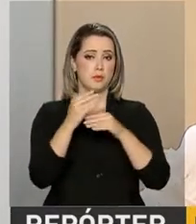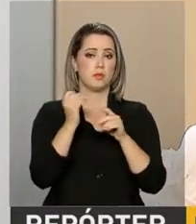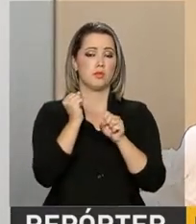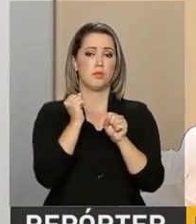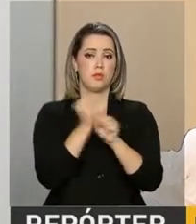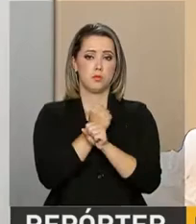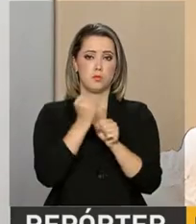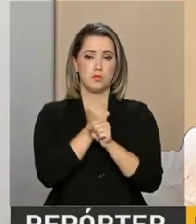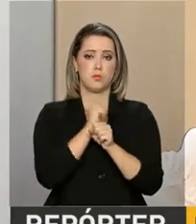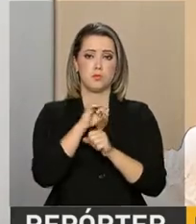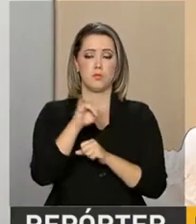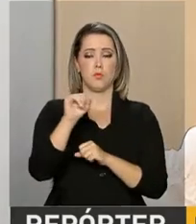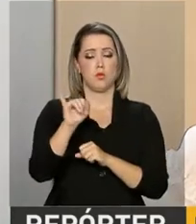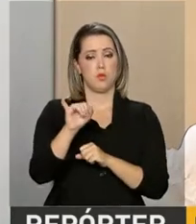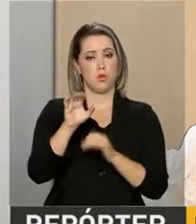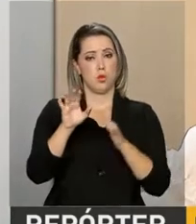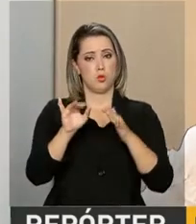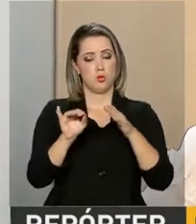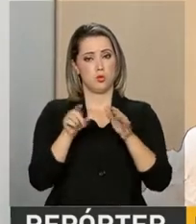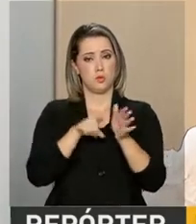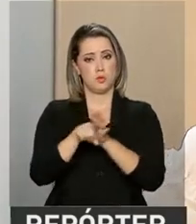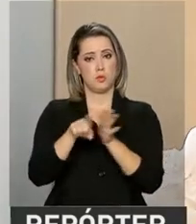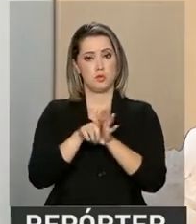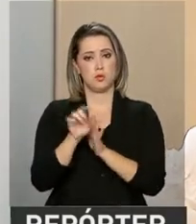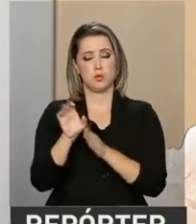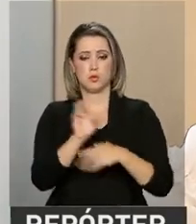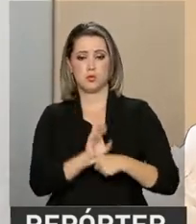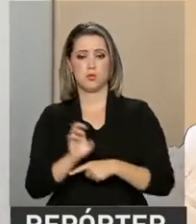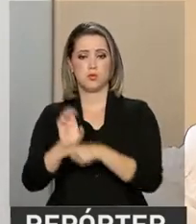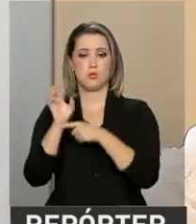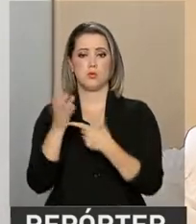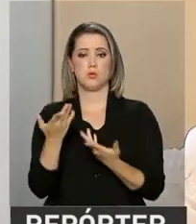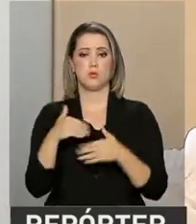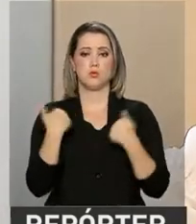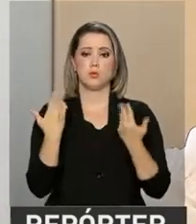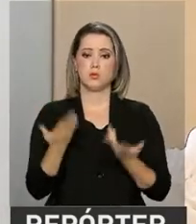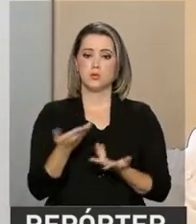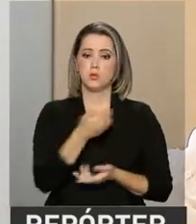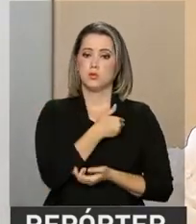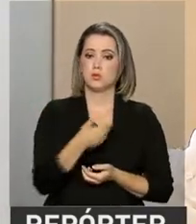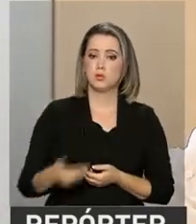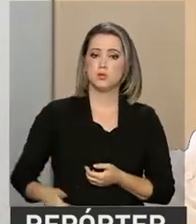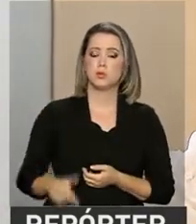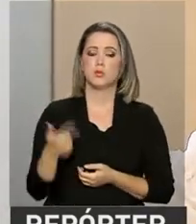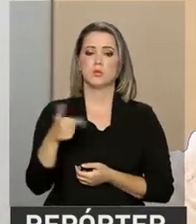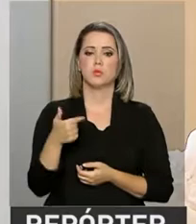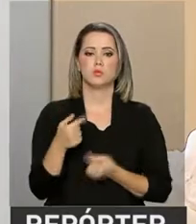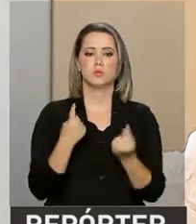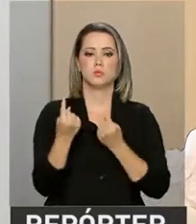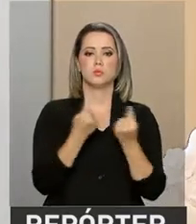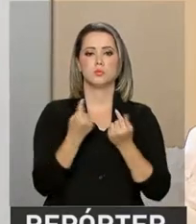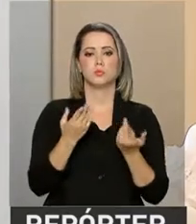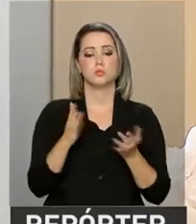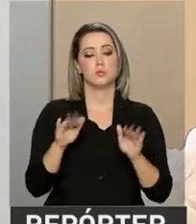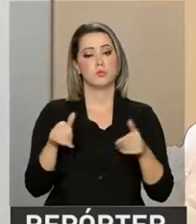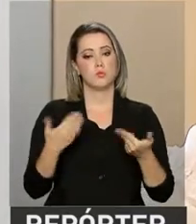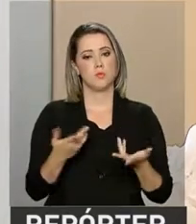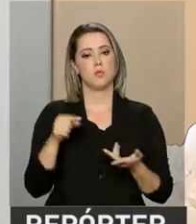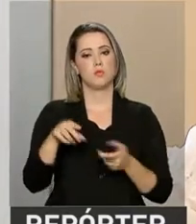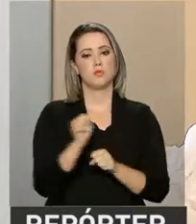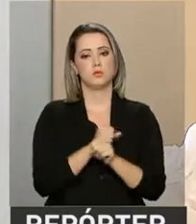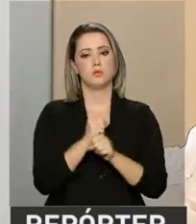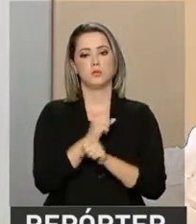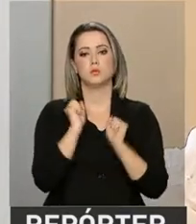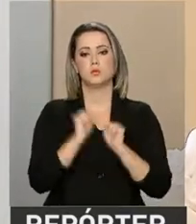índice que eu mencionei apenas para o Estado. Então, as escolas não tinham esse índice, cada uma delas. E a partir deste ano,